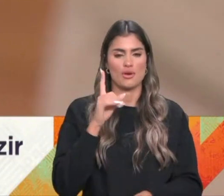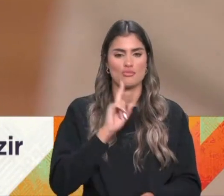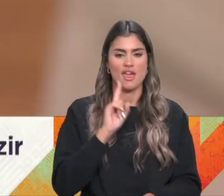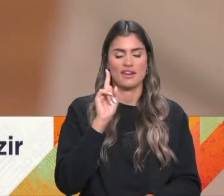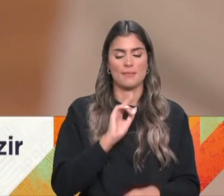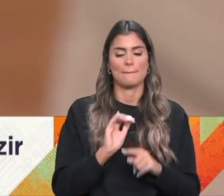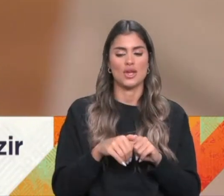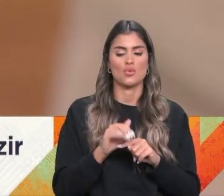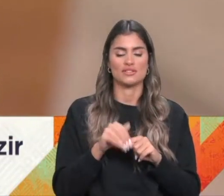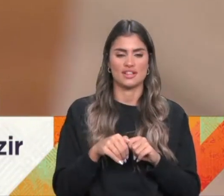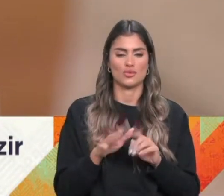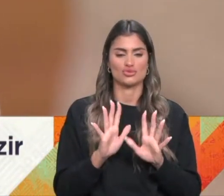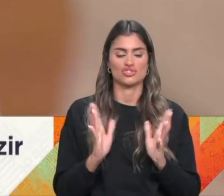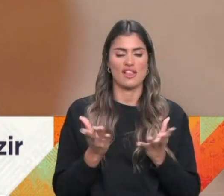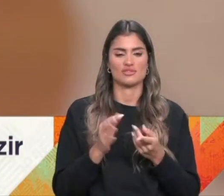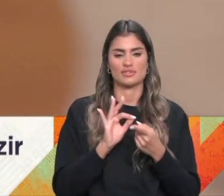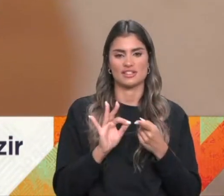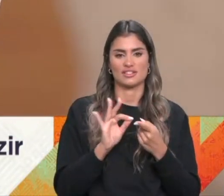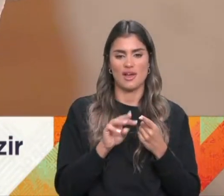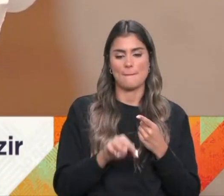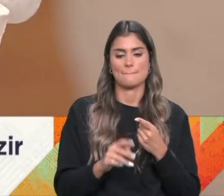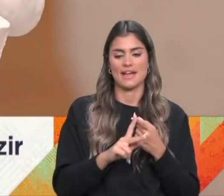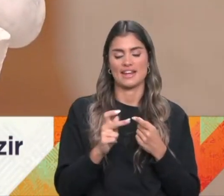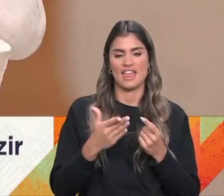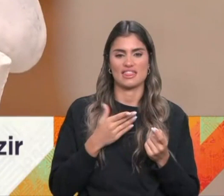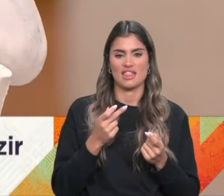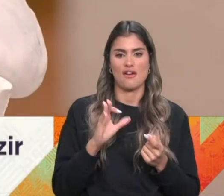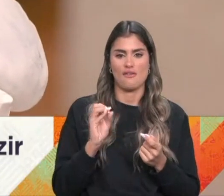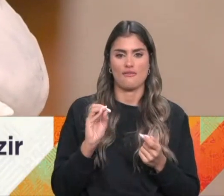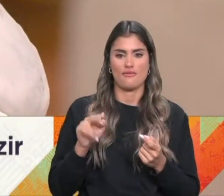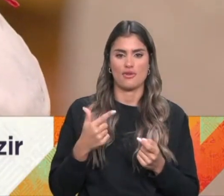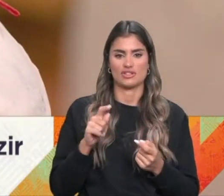geral, e depois, em particular, as Marias da Fonte, nós, de facto, sentimos isso.